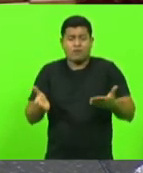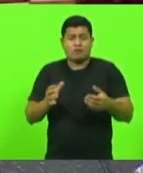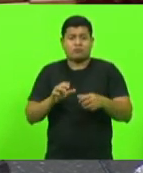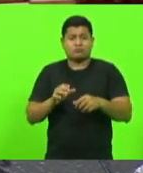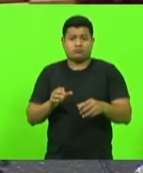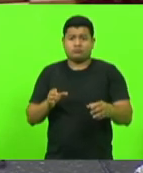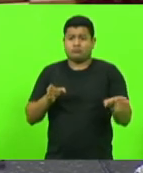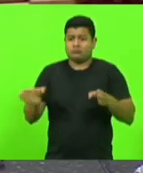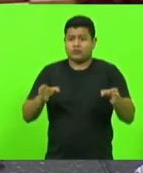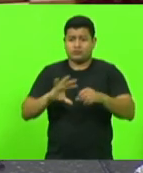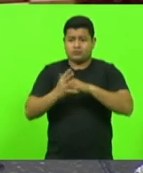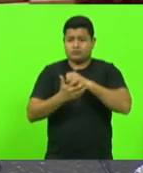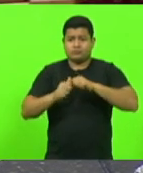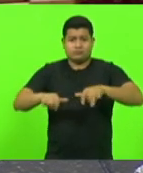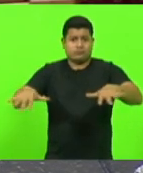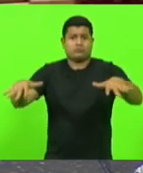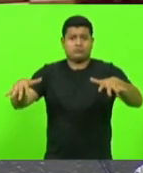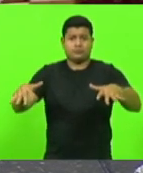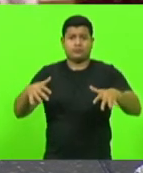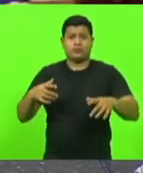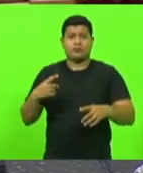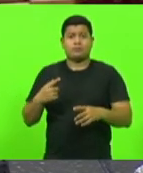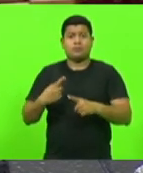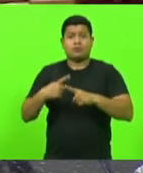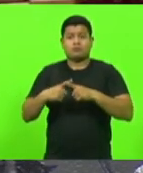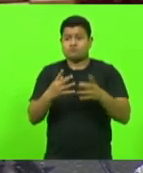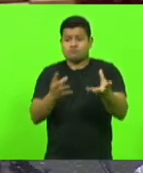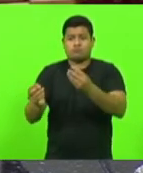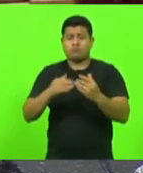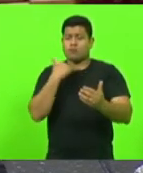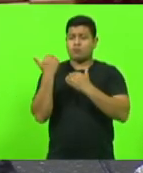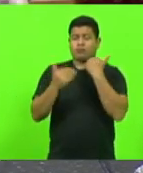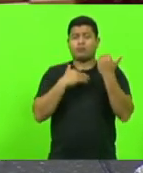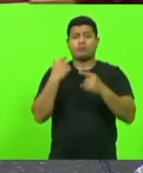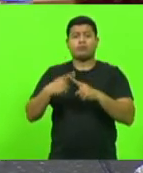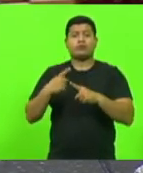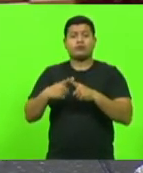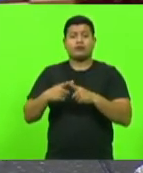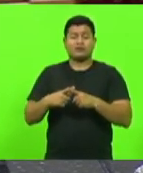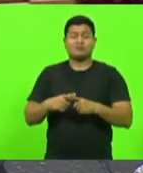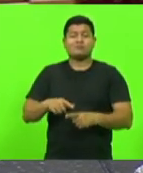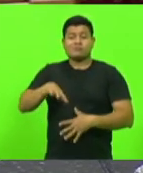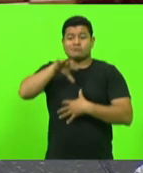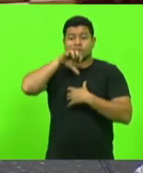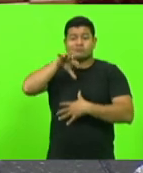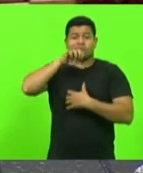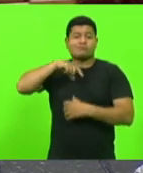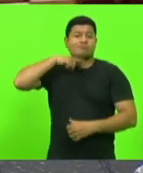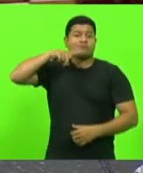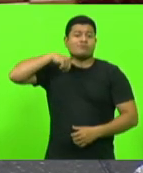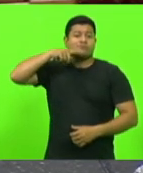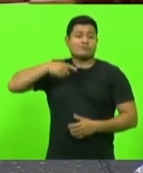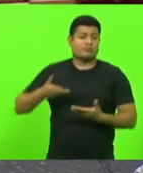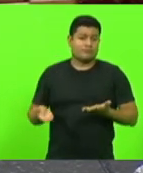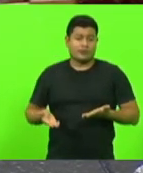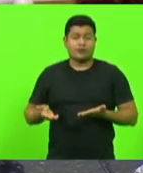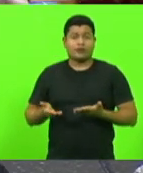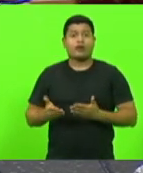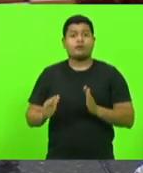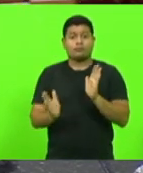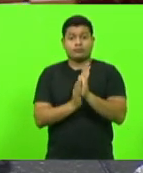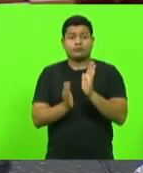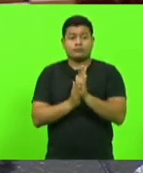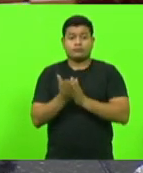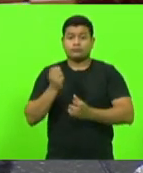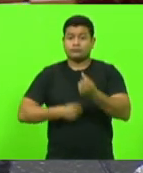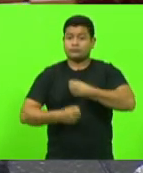insuficiência respiratória. E esse projeto foi proposto lá em março de 2020, passou hoje